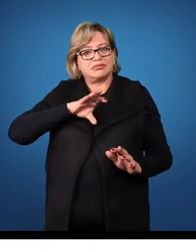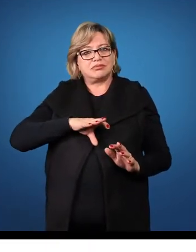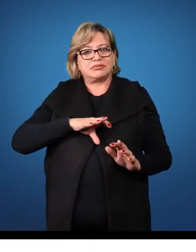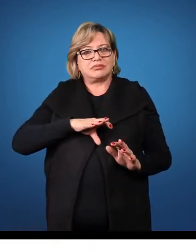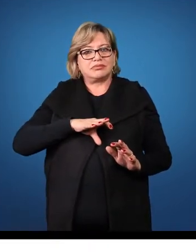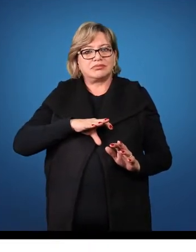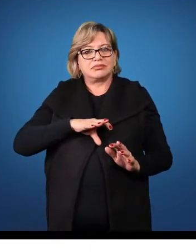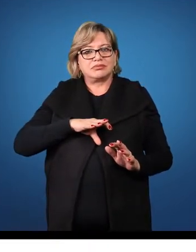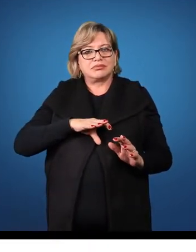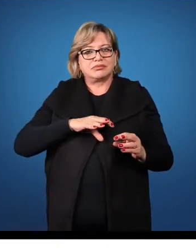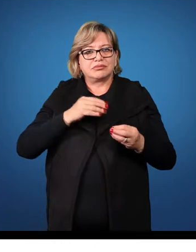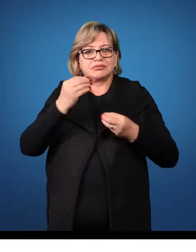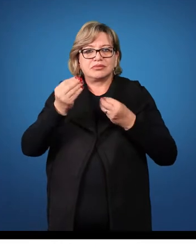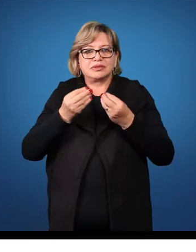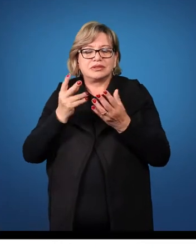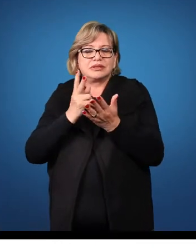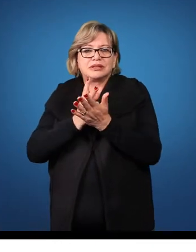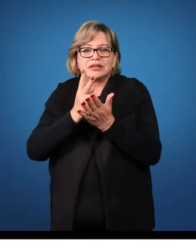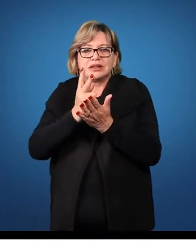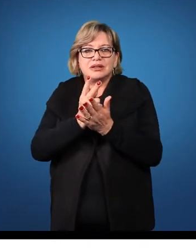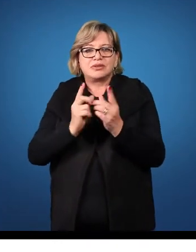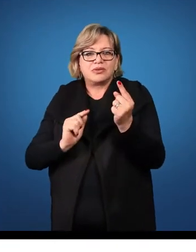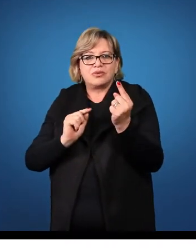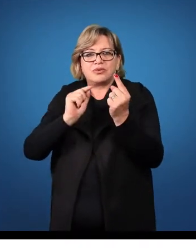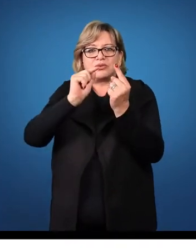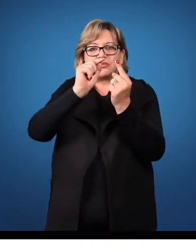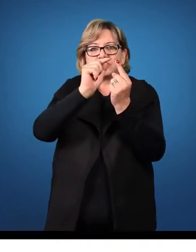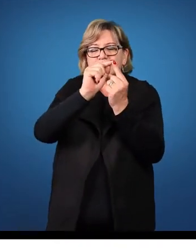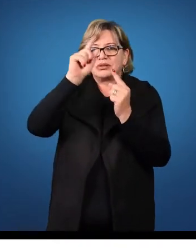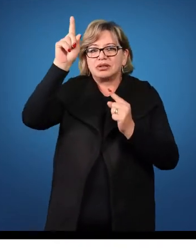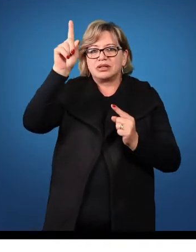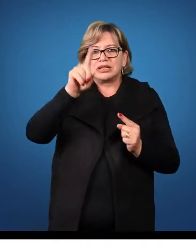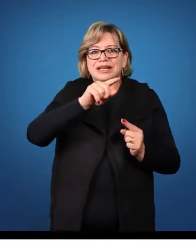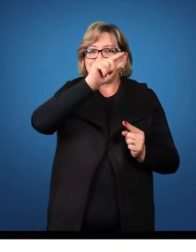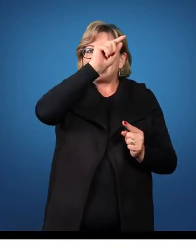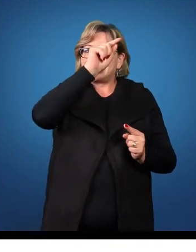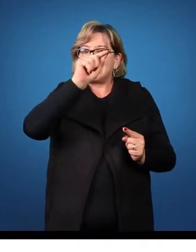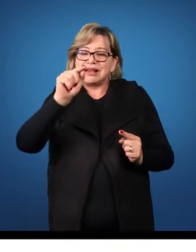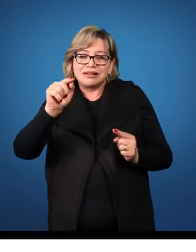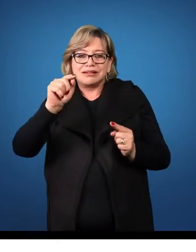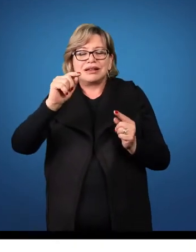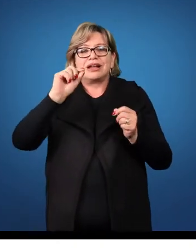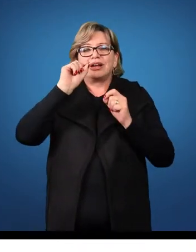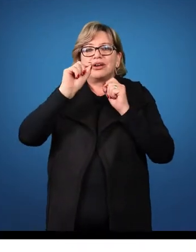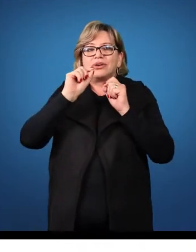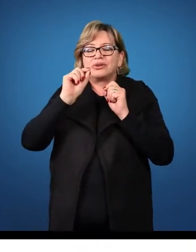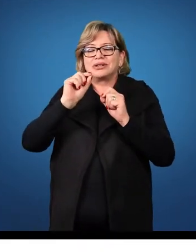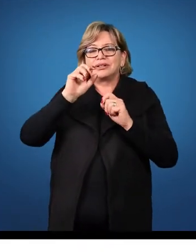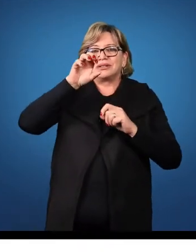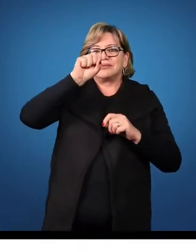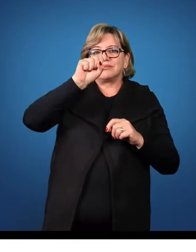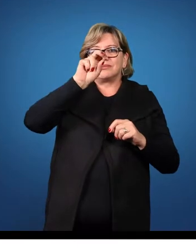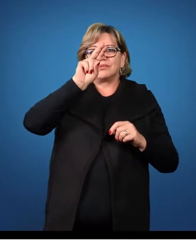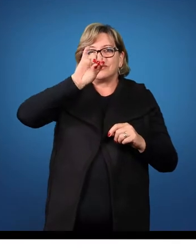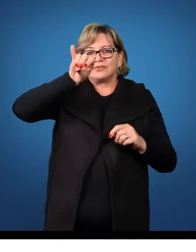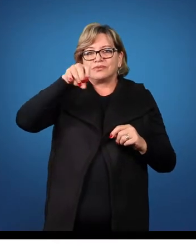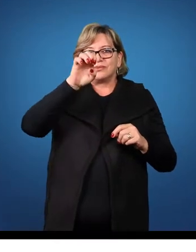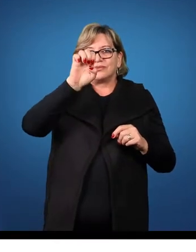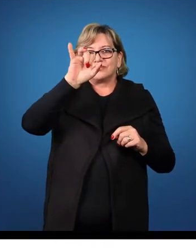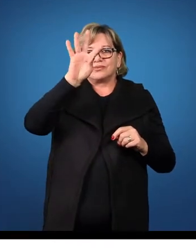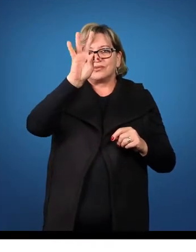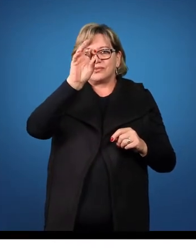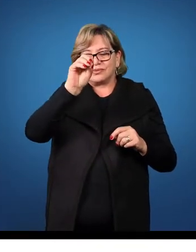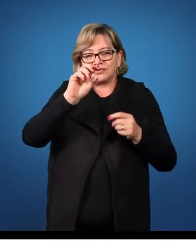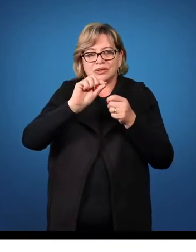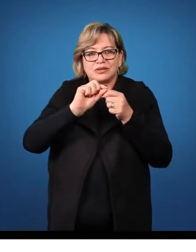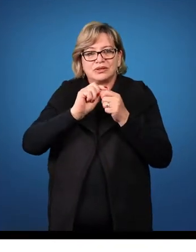com a intenção de anular a ação feita pelo sujeito? Ao